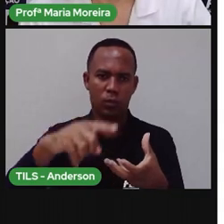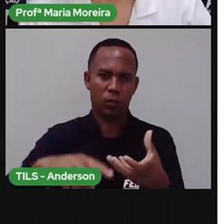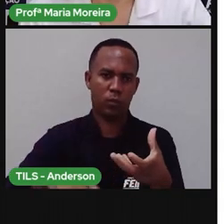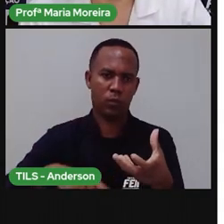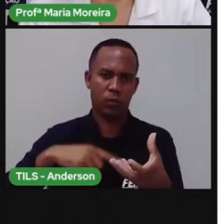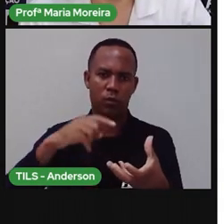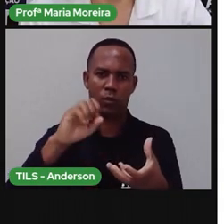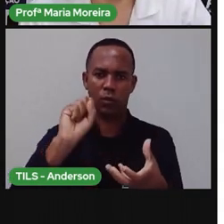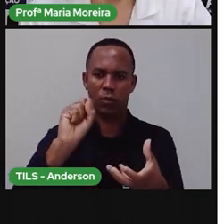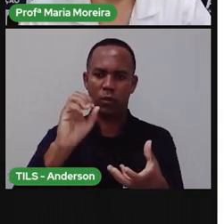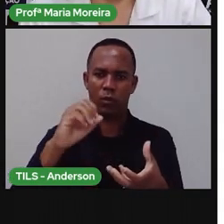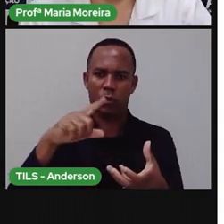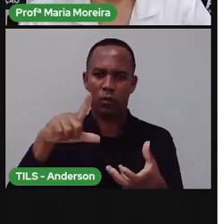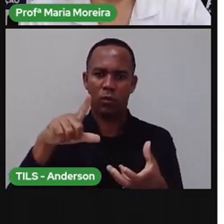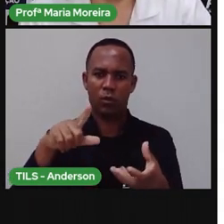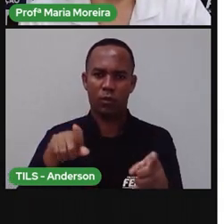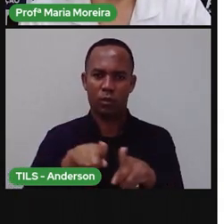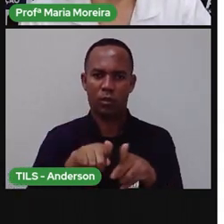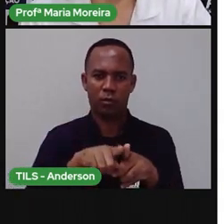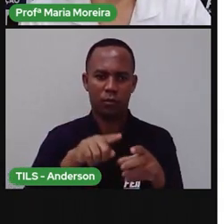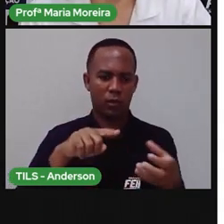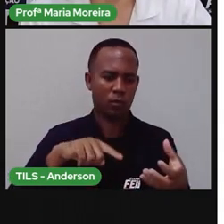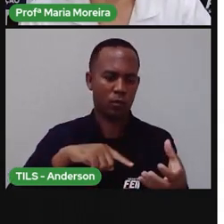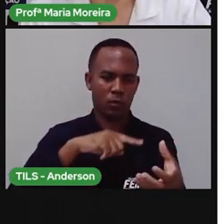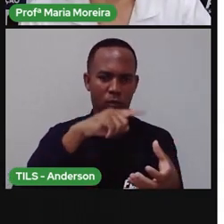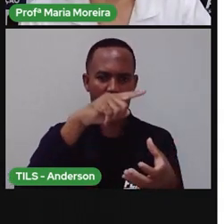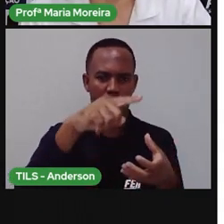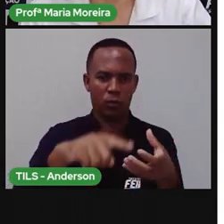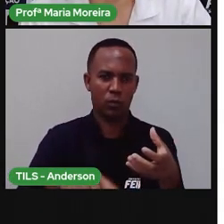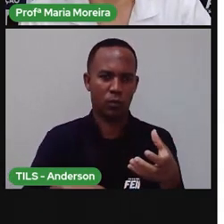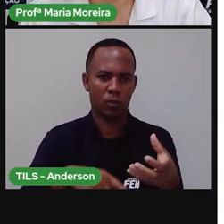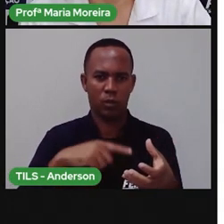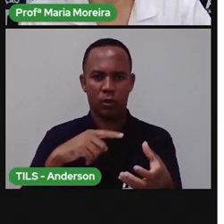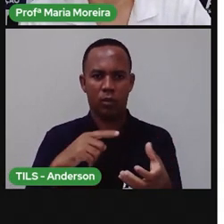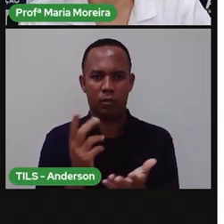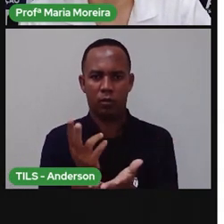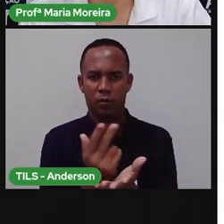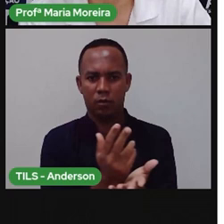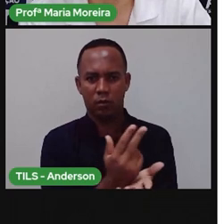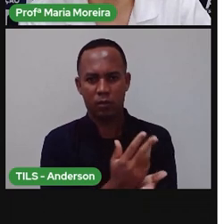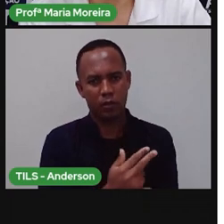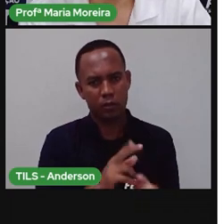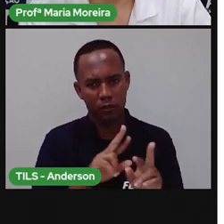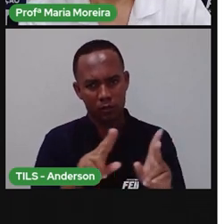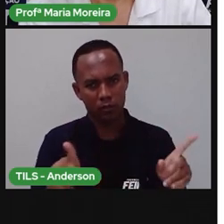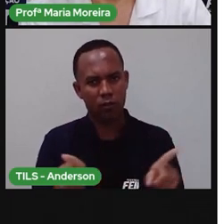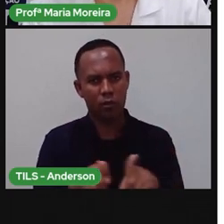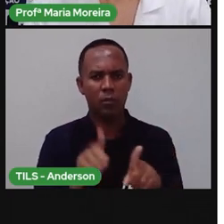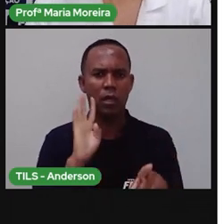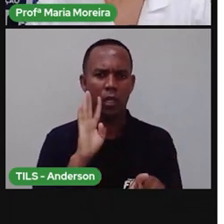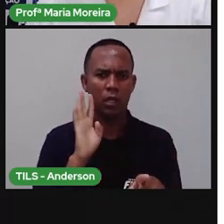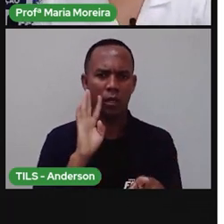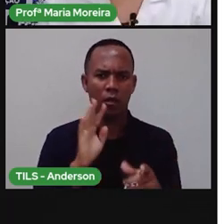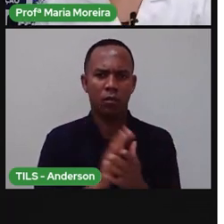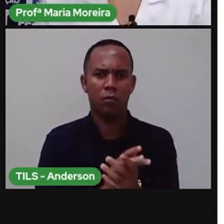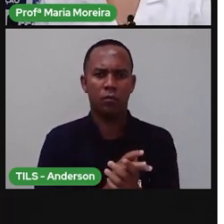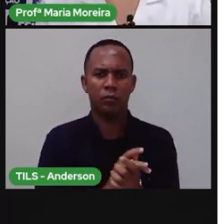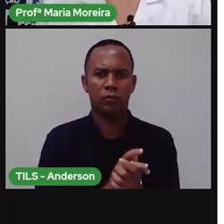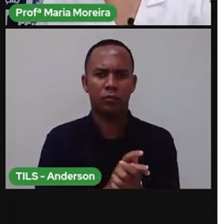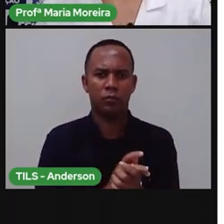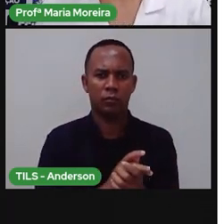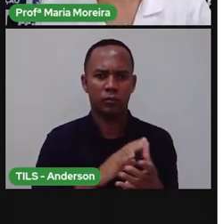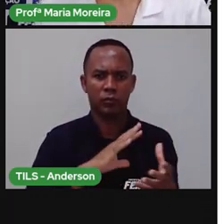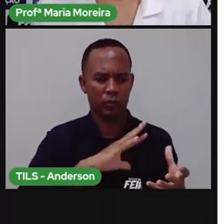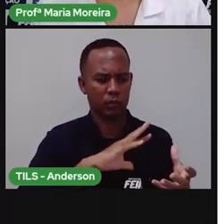Sol. E aí a vai ver várias imagens bacanas com relação a isso aí. Bom, a Terra,